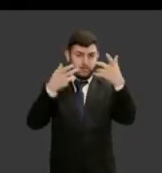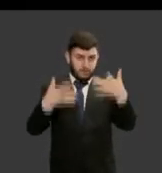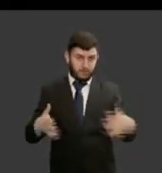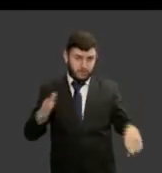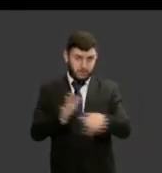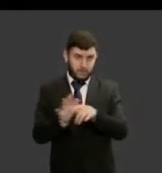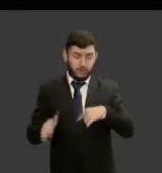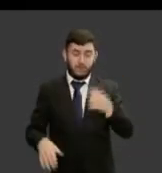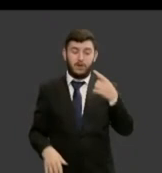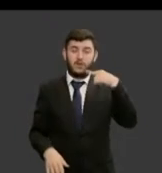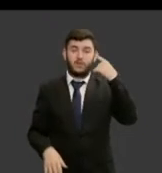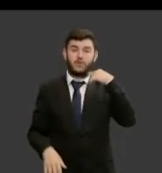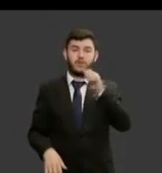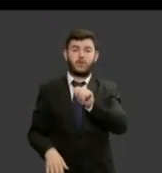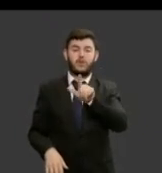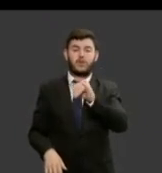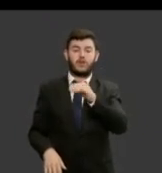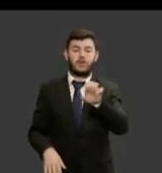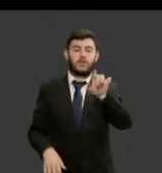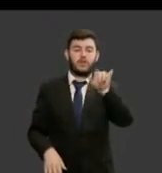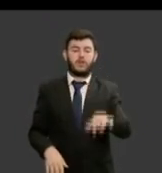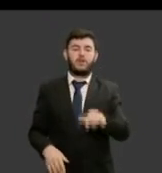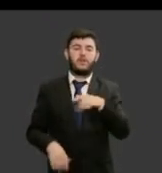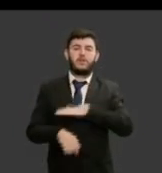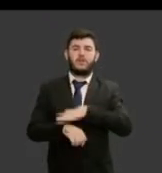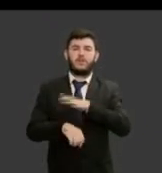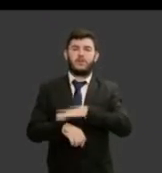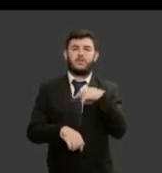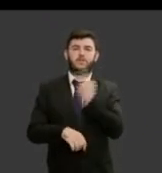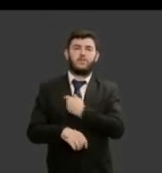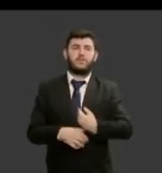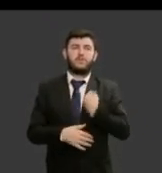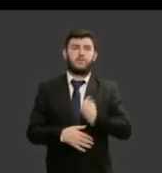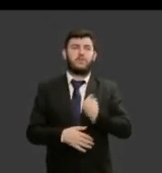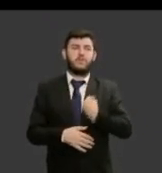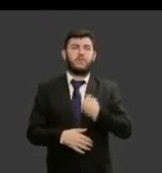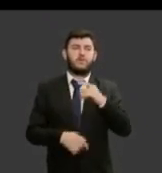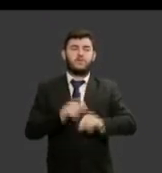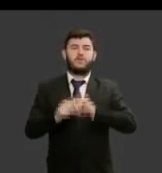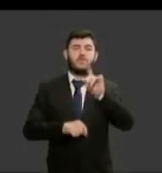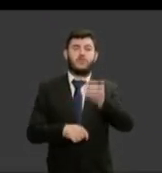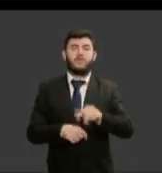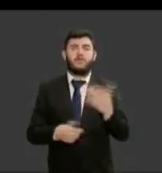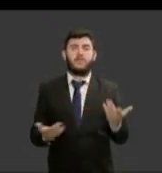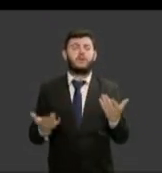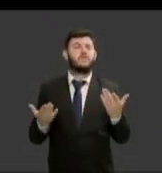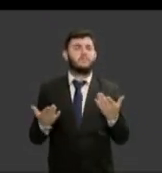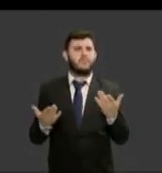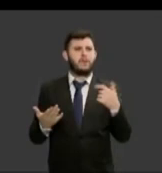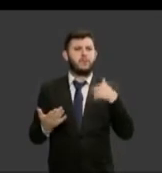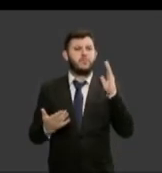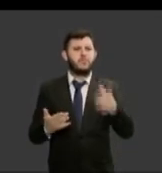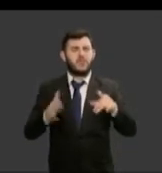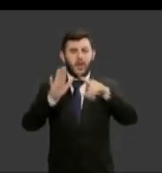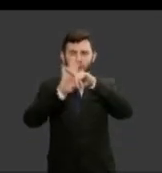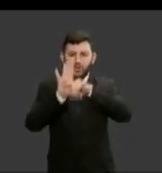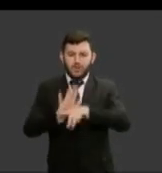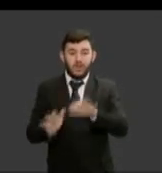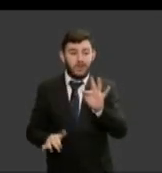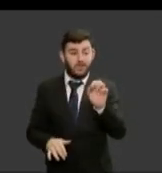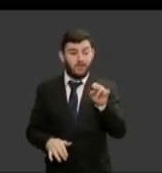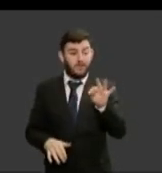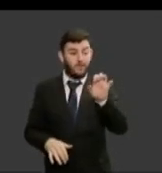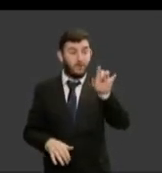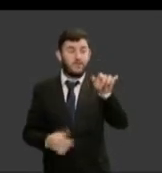Alice falou o tempo que levaríamos acho que a minha a fonte que eu consultei é mais tempo ainda são de 170